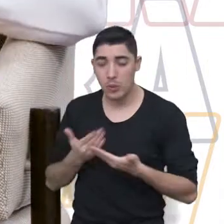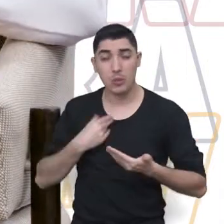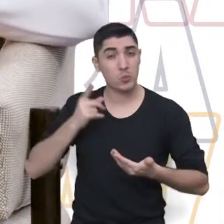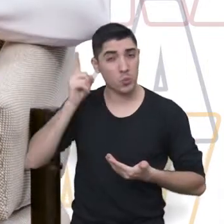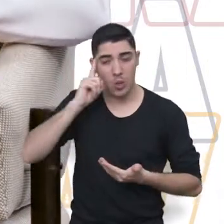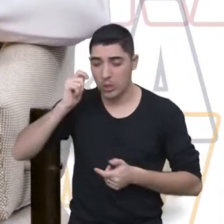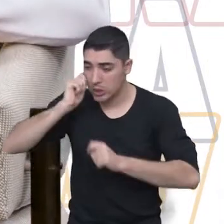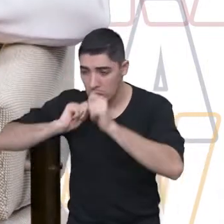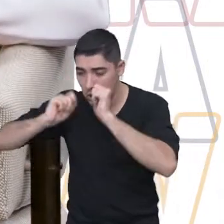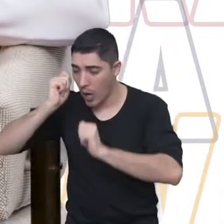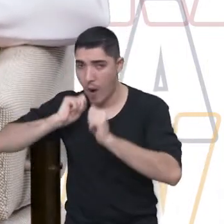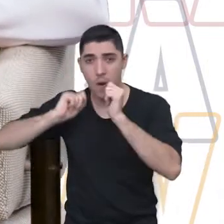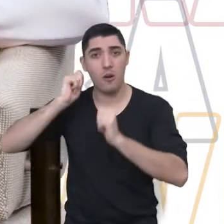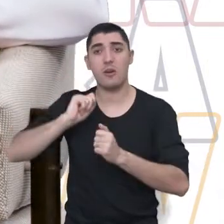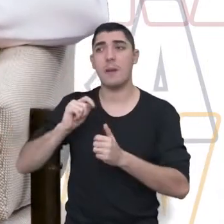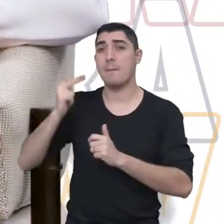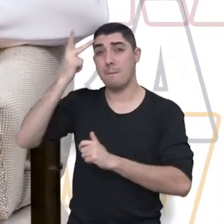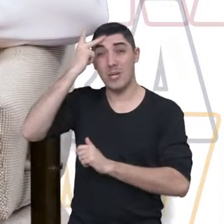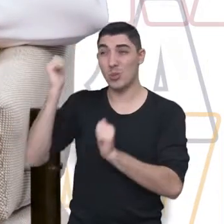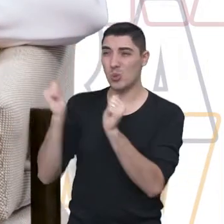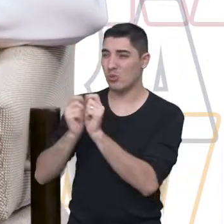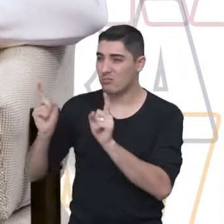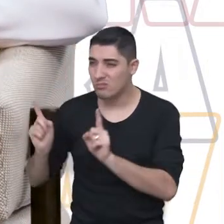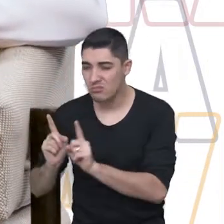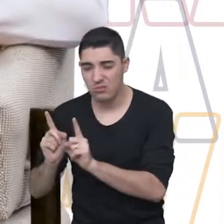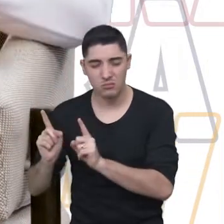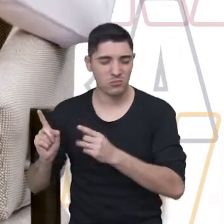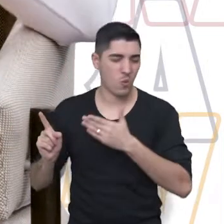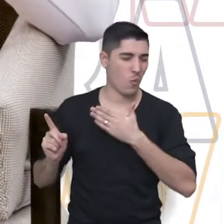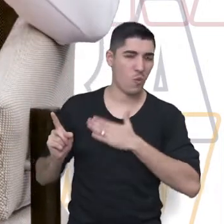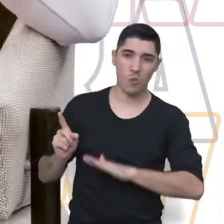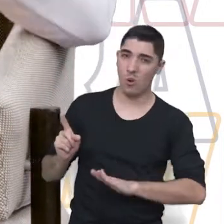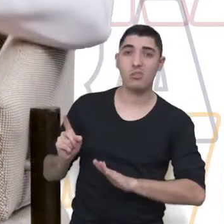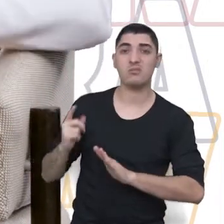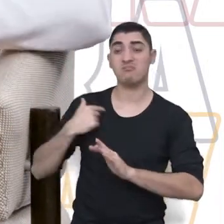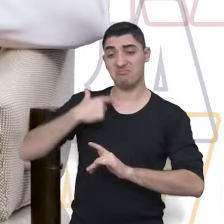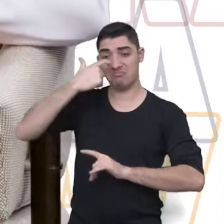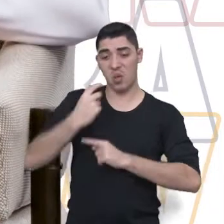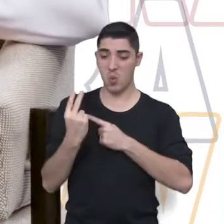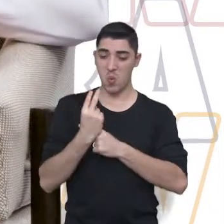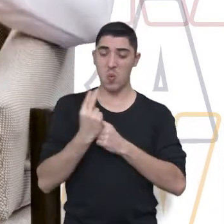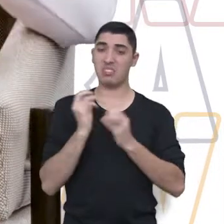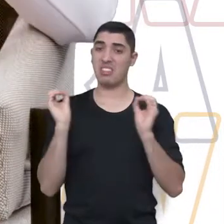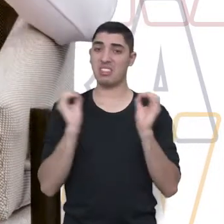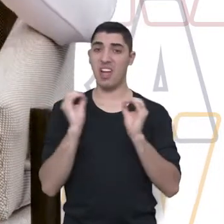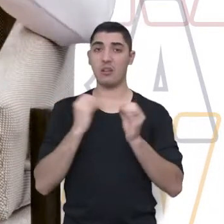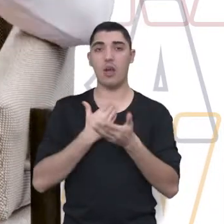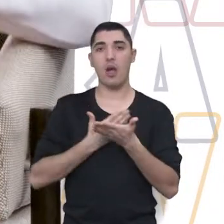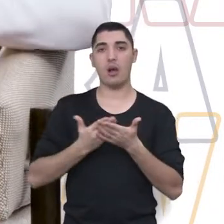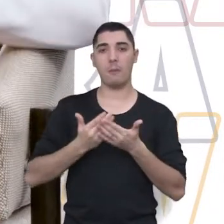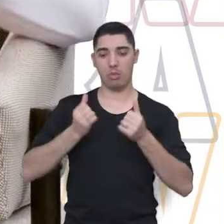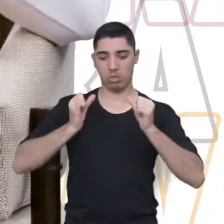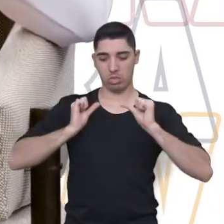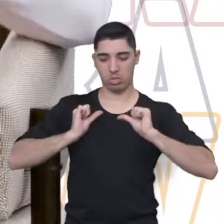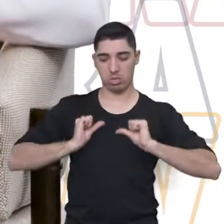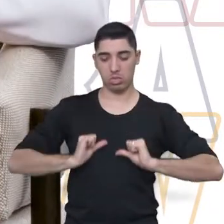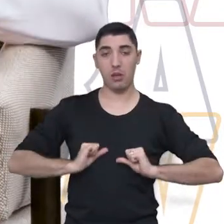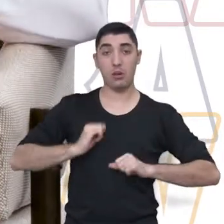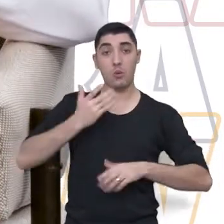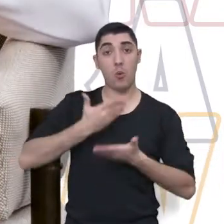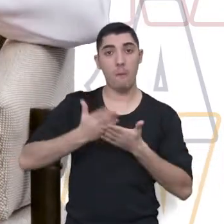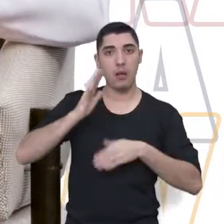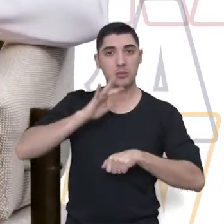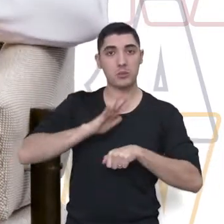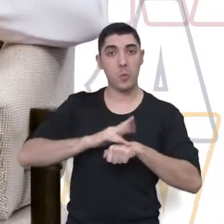eu só choro, eu não consigo estar na presença de pessoas, eu não me cuido mais, eu vou adoecendo, né? E